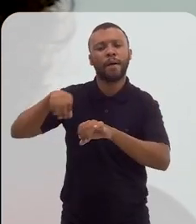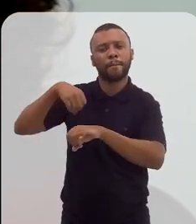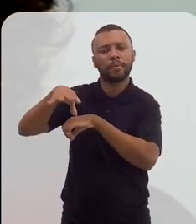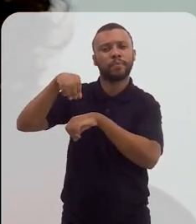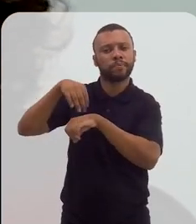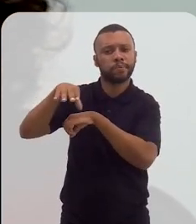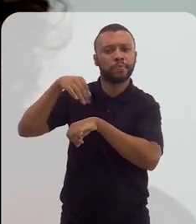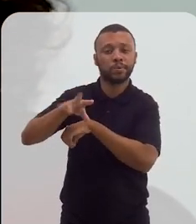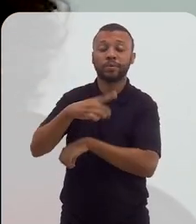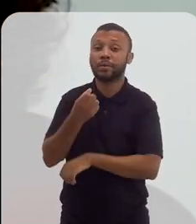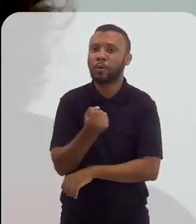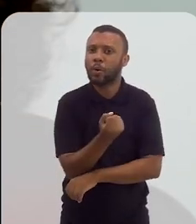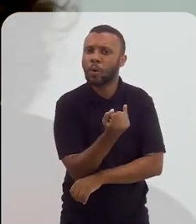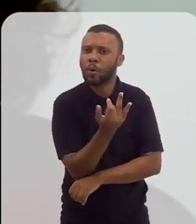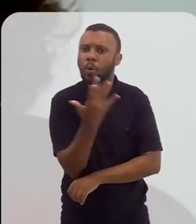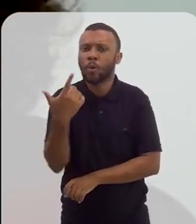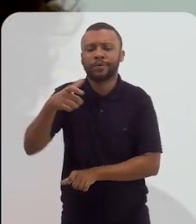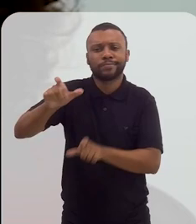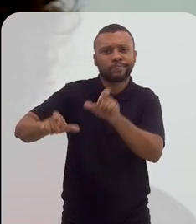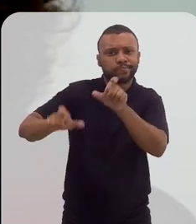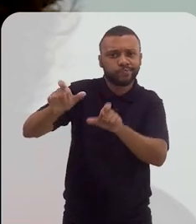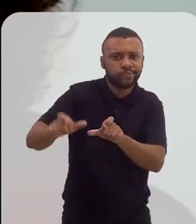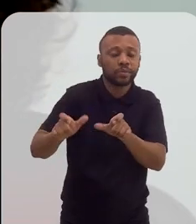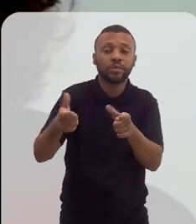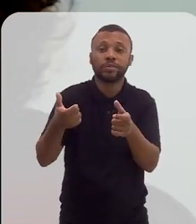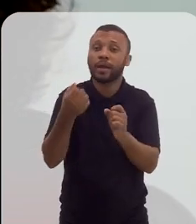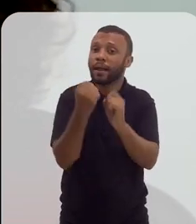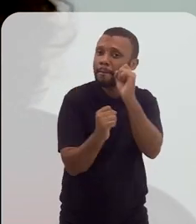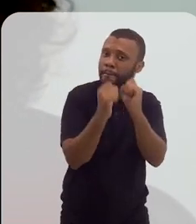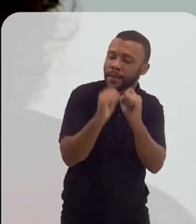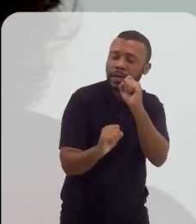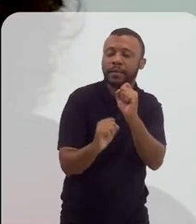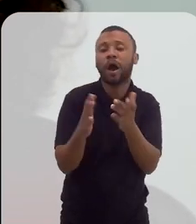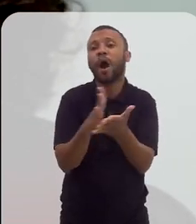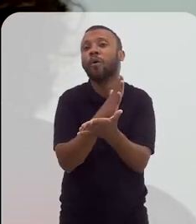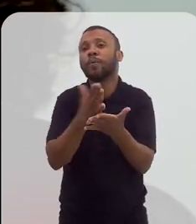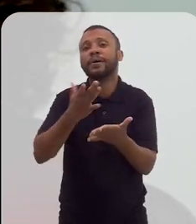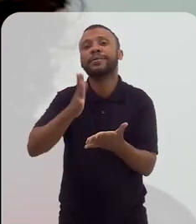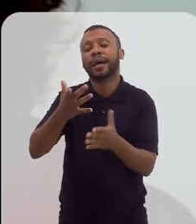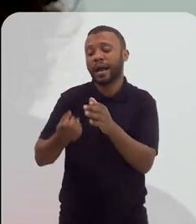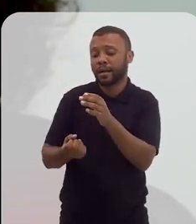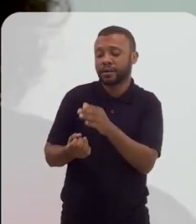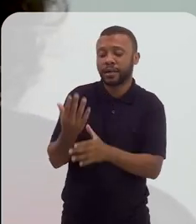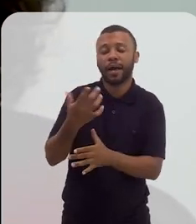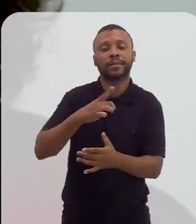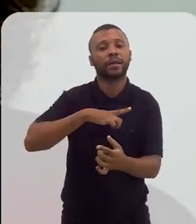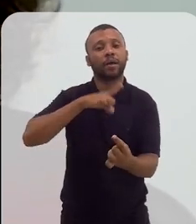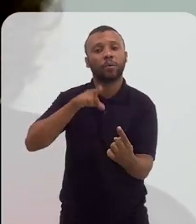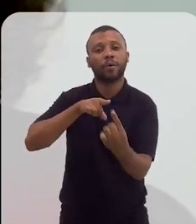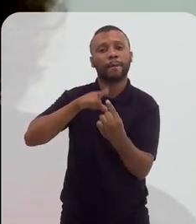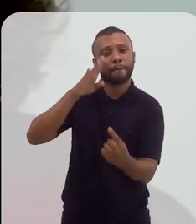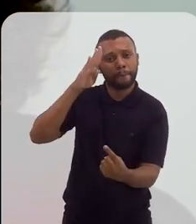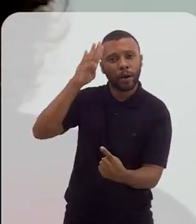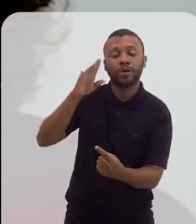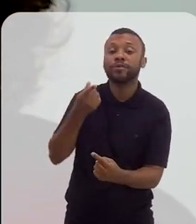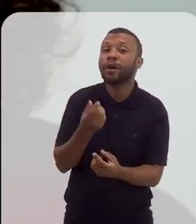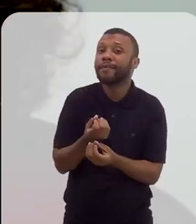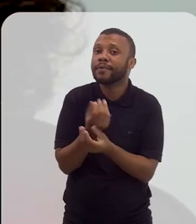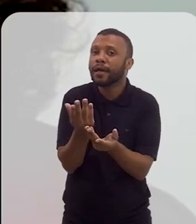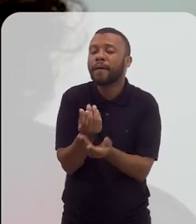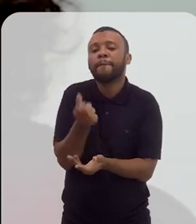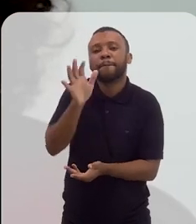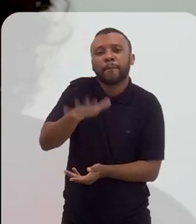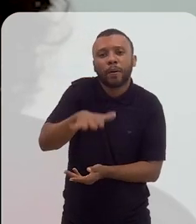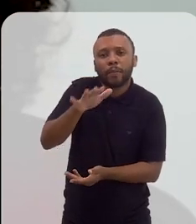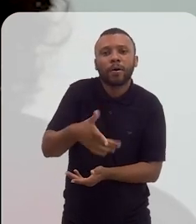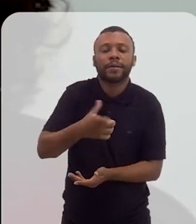a gente tem um número enorme de micro e pequenas empresas, algumas que já nascem com esse propósito de oferecer soluções,